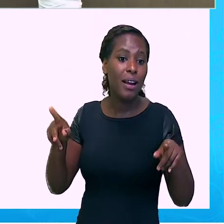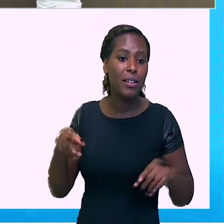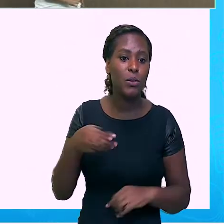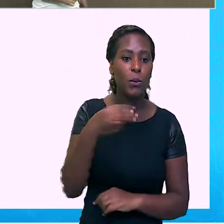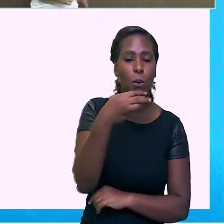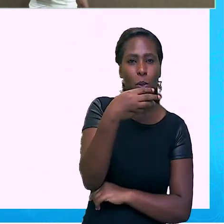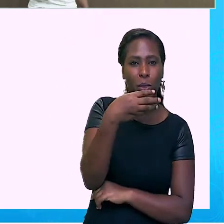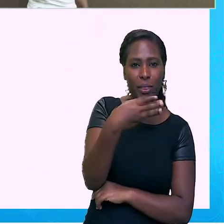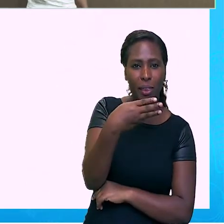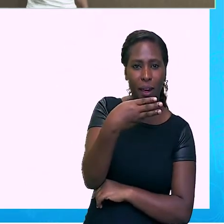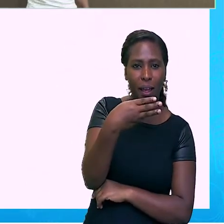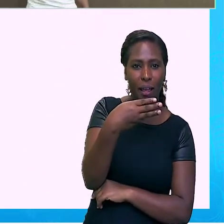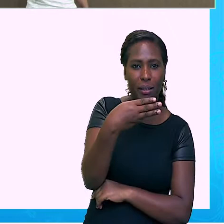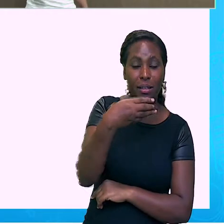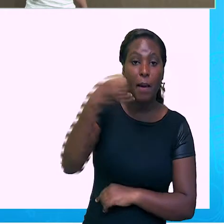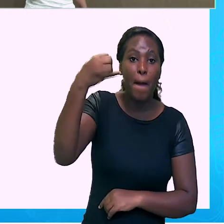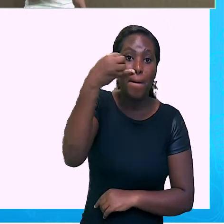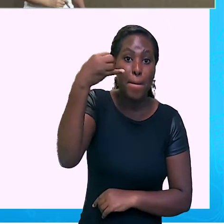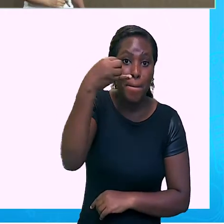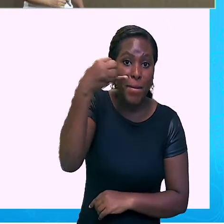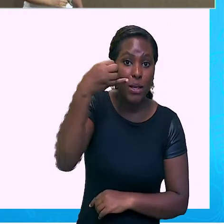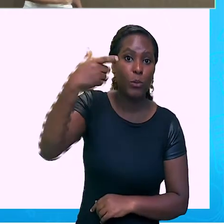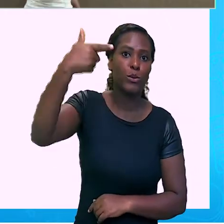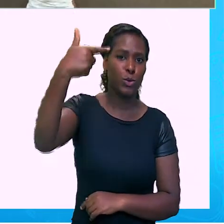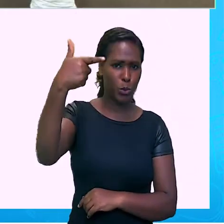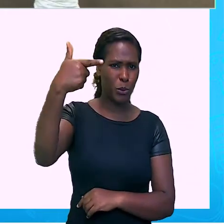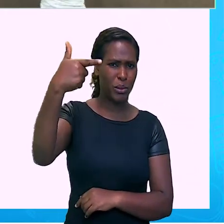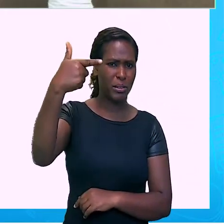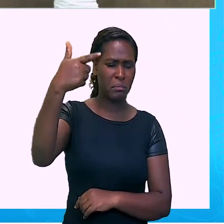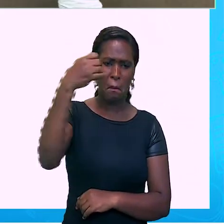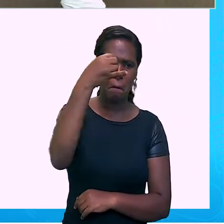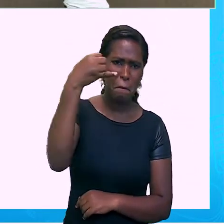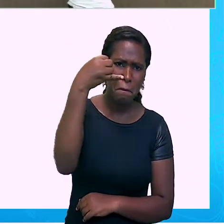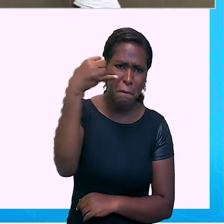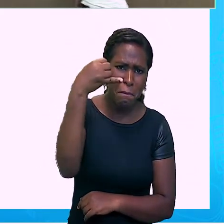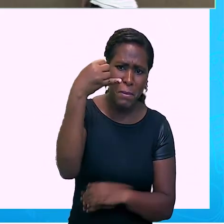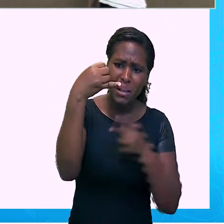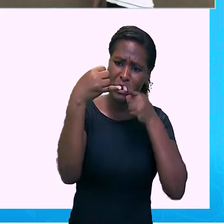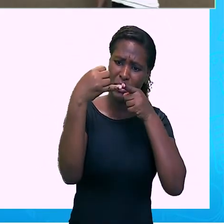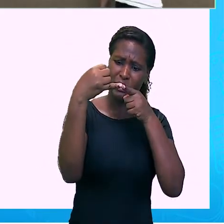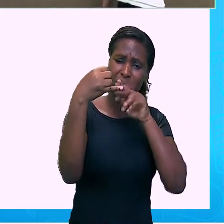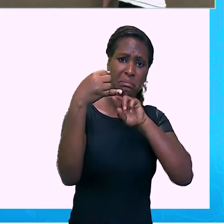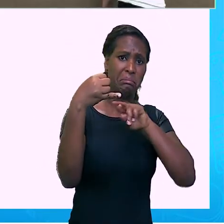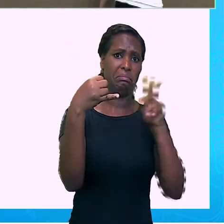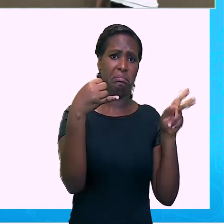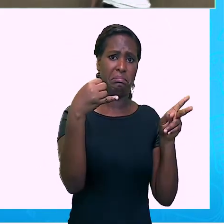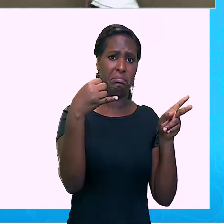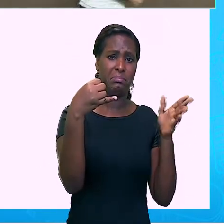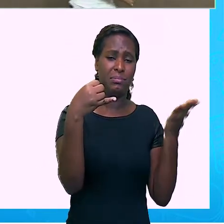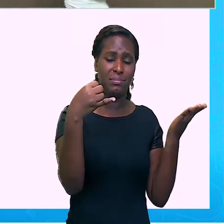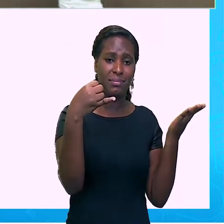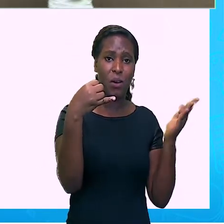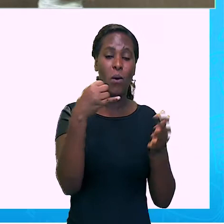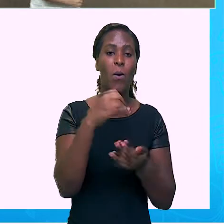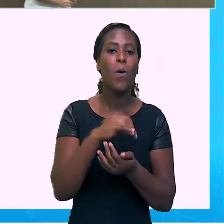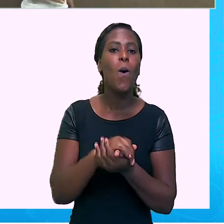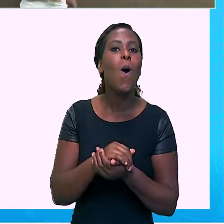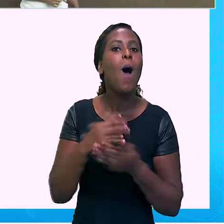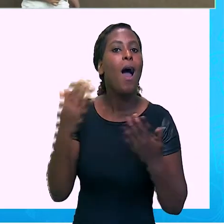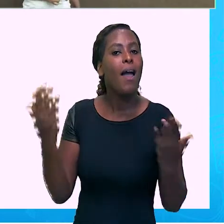denominador, ele é negativo. E o nosso estudo está dentro do conjunto dos números